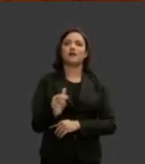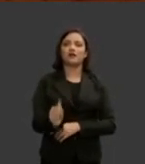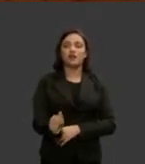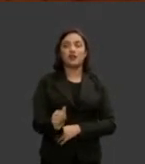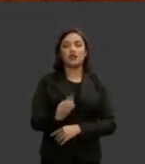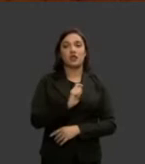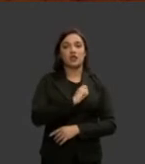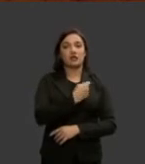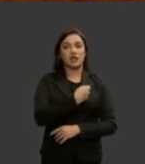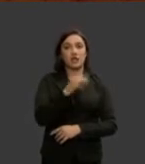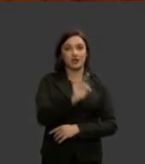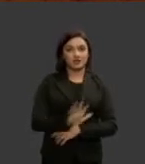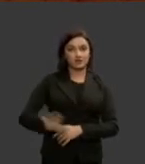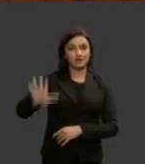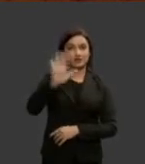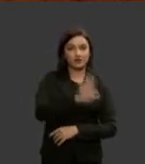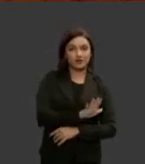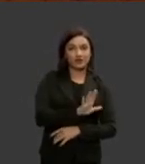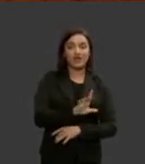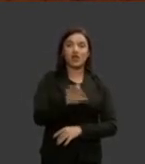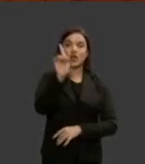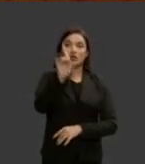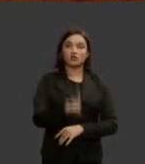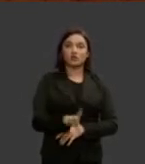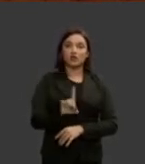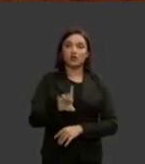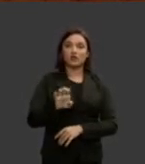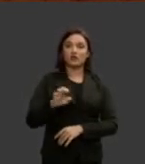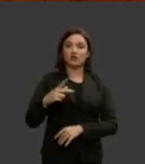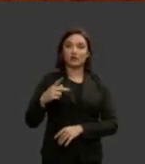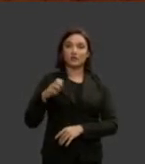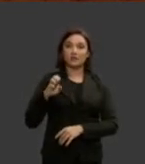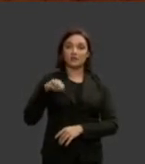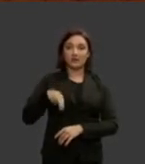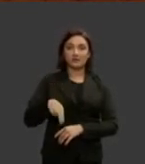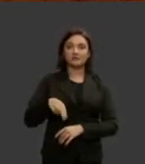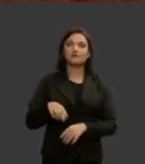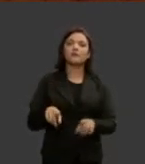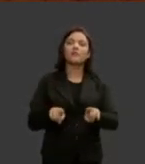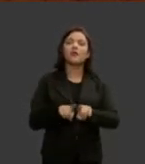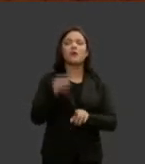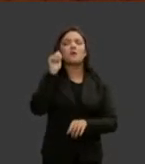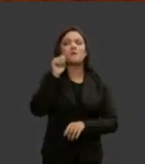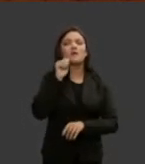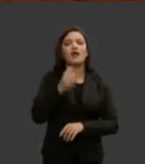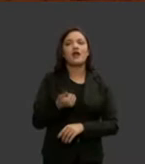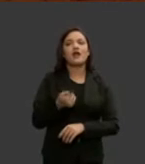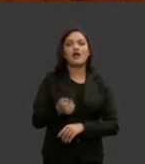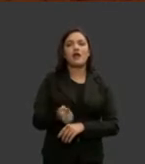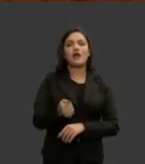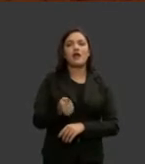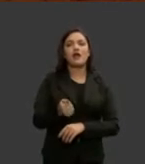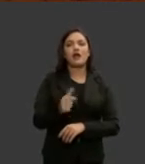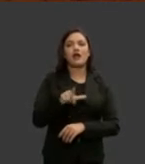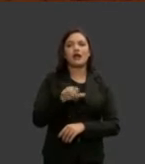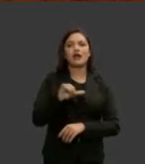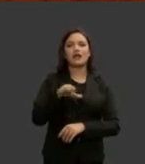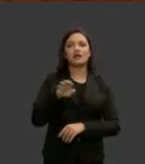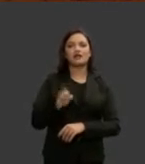delegada federal e diretora do DEPEN a doutora Alice Bianchini é vice-presidente da